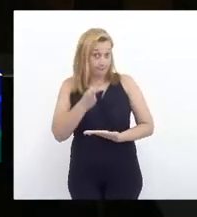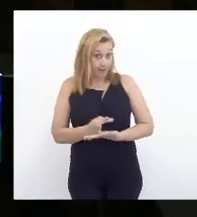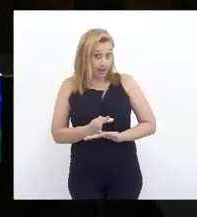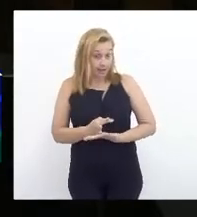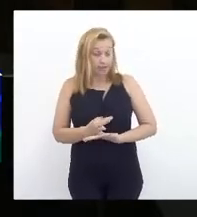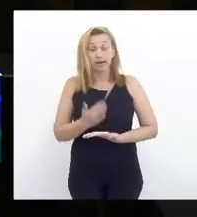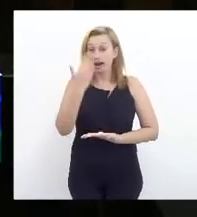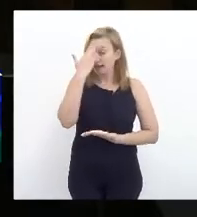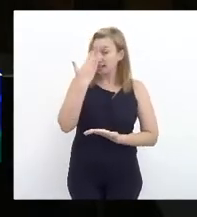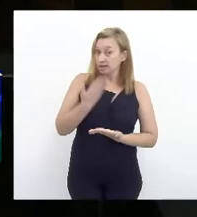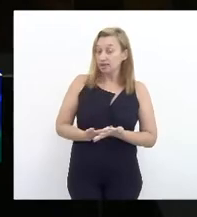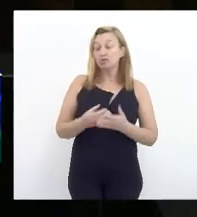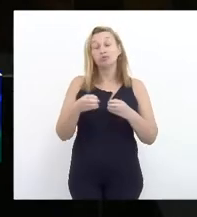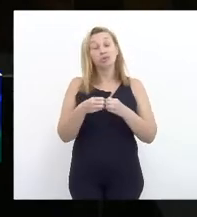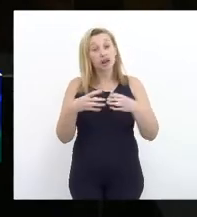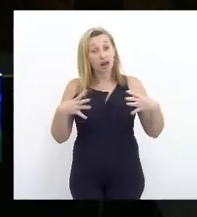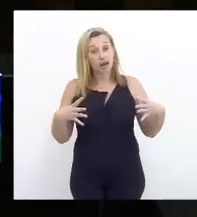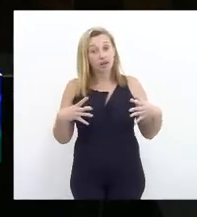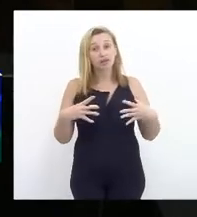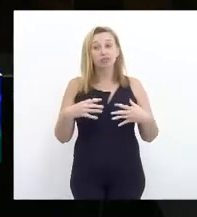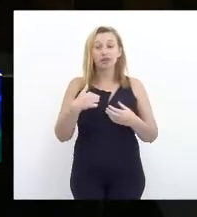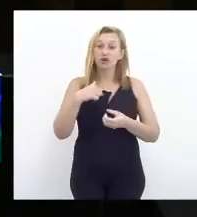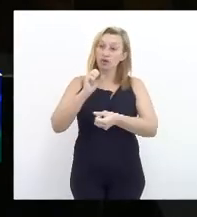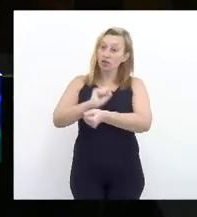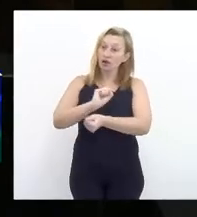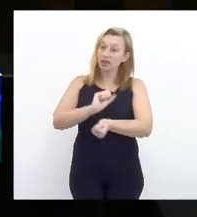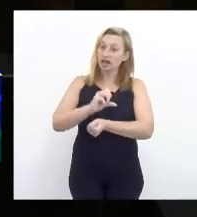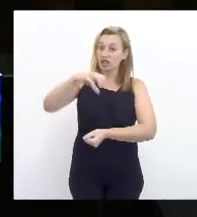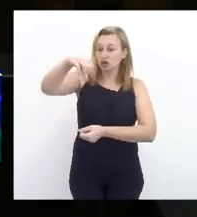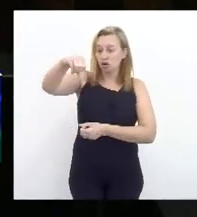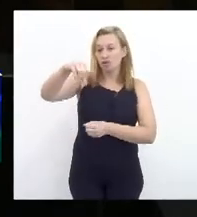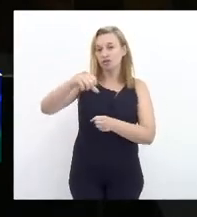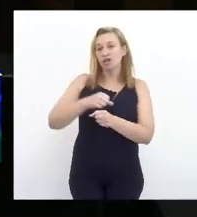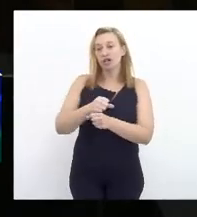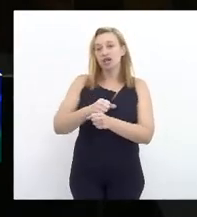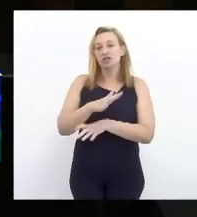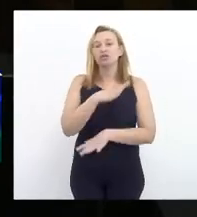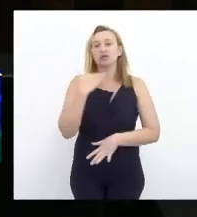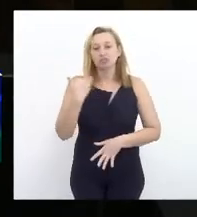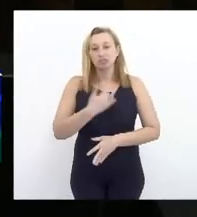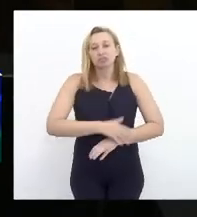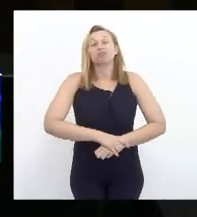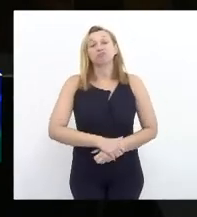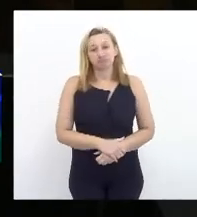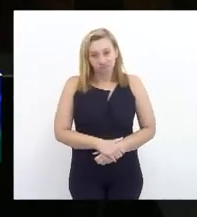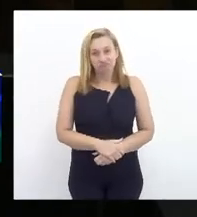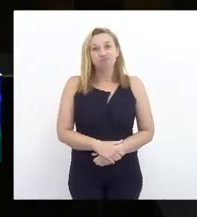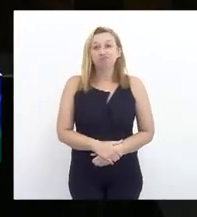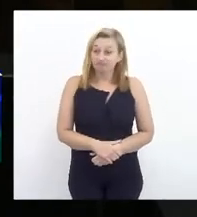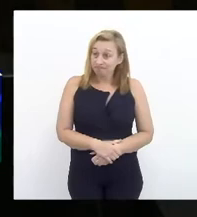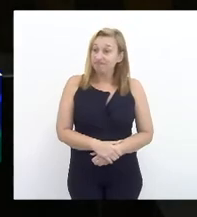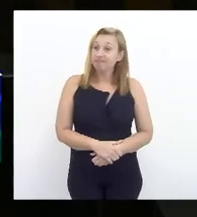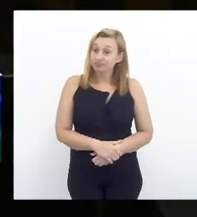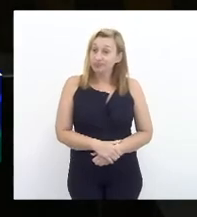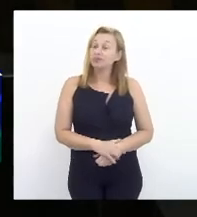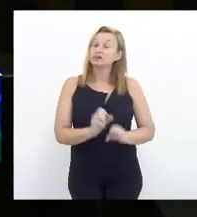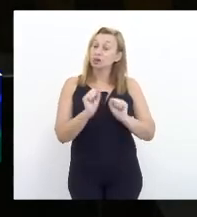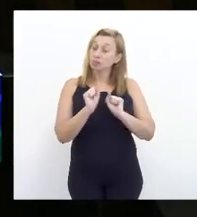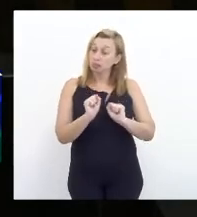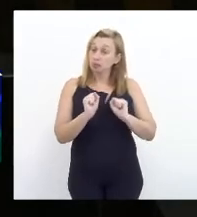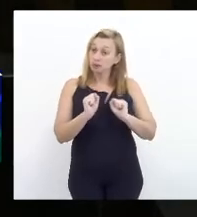acredito em milagre, eu vou preferir morrer daqui a nove anos. Porque pode